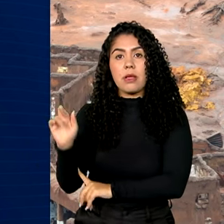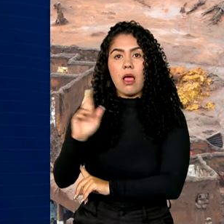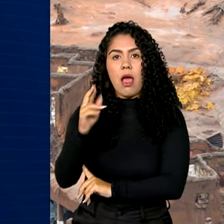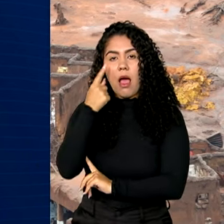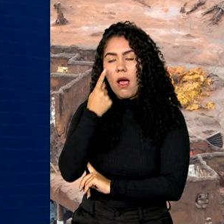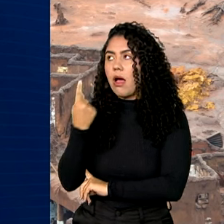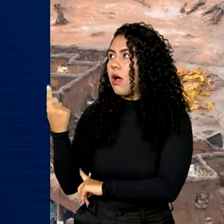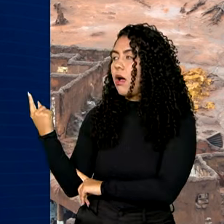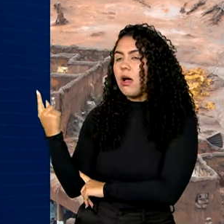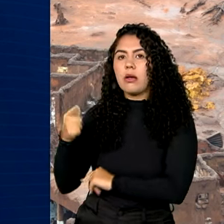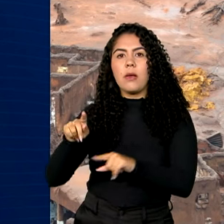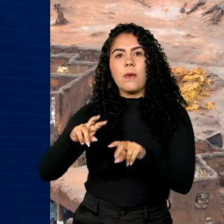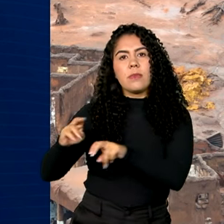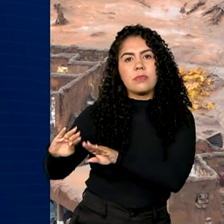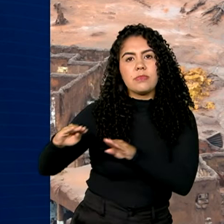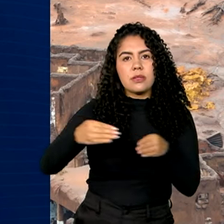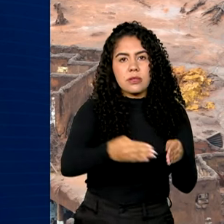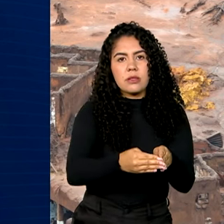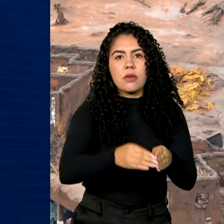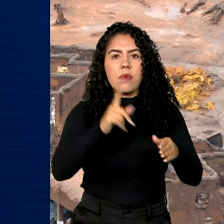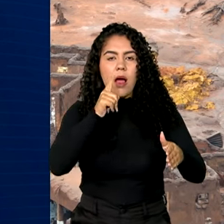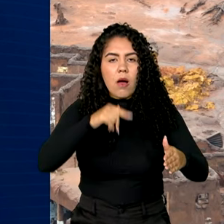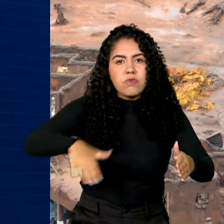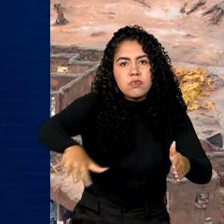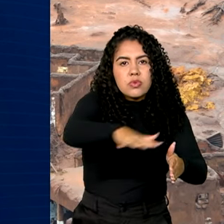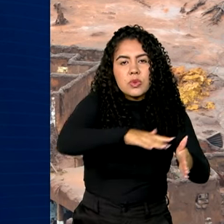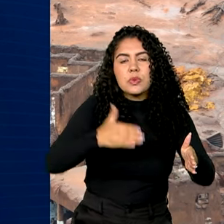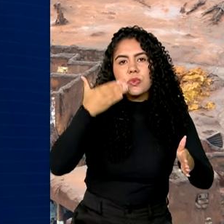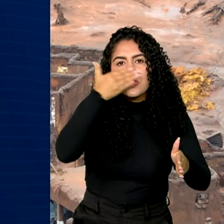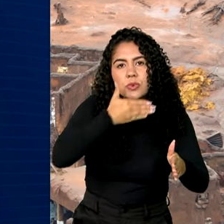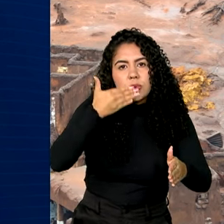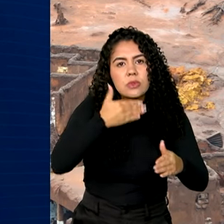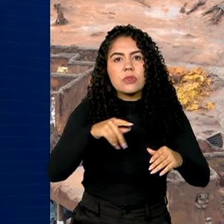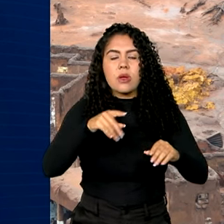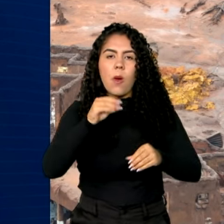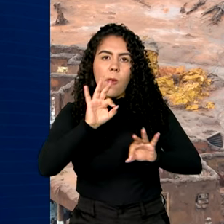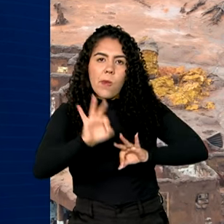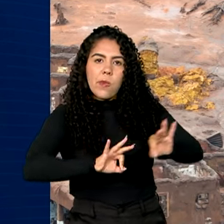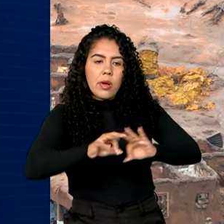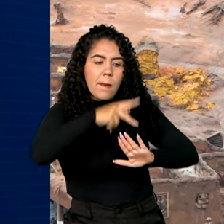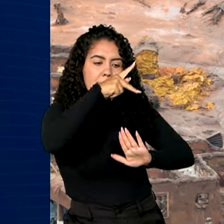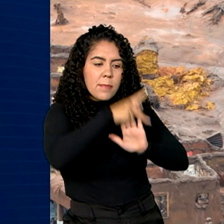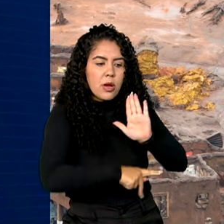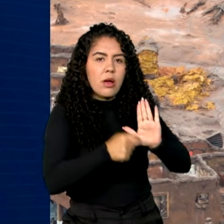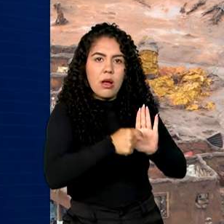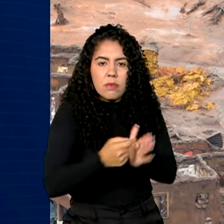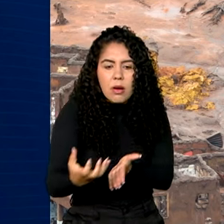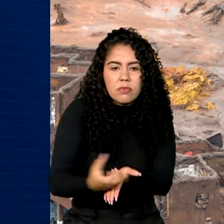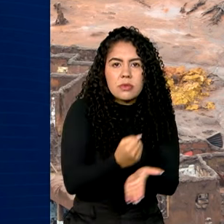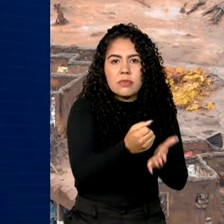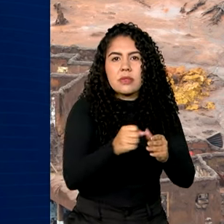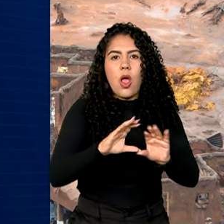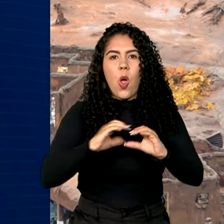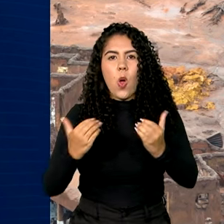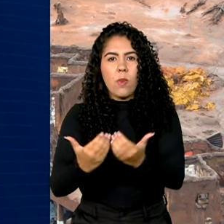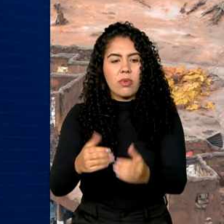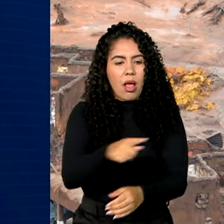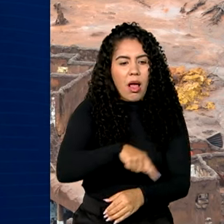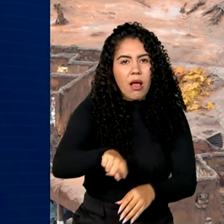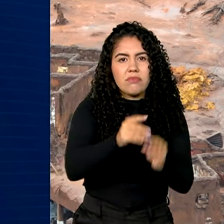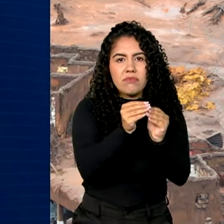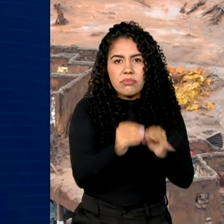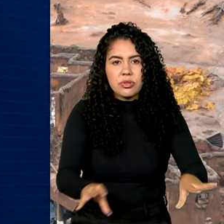Popular da Bacia do Rio Doce, que vai investir em projetos de retomada econômica nas comunidades atingidas. 8